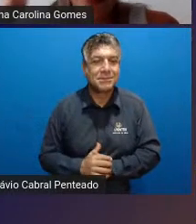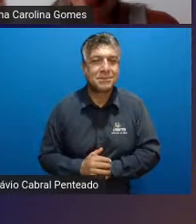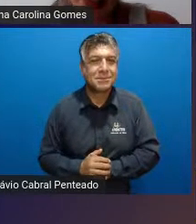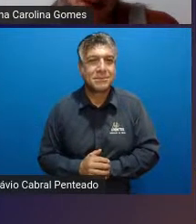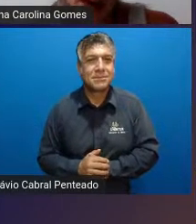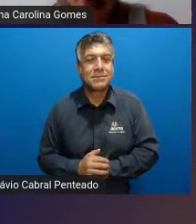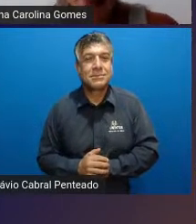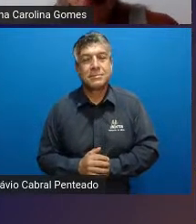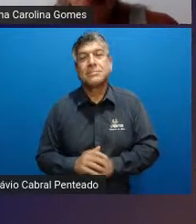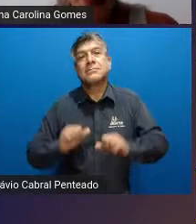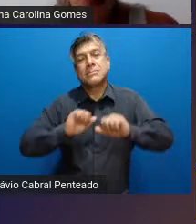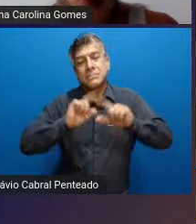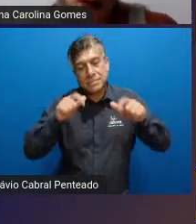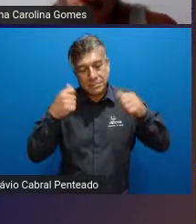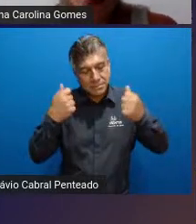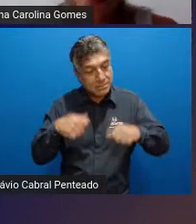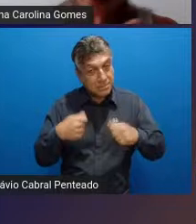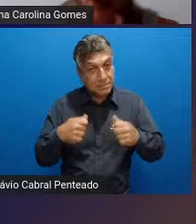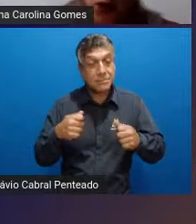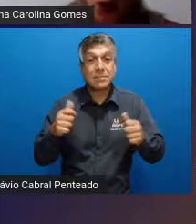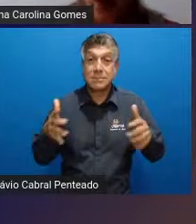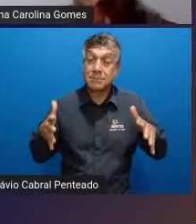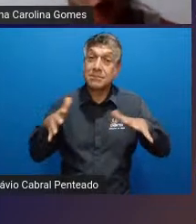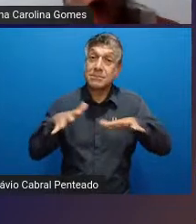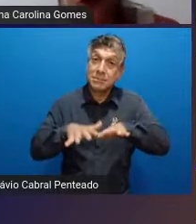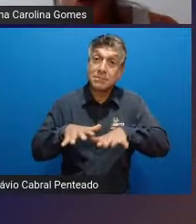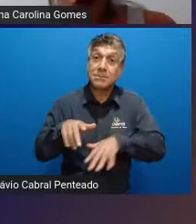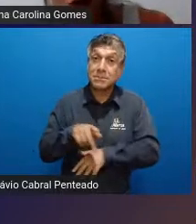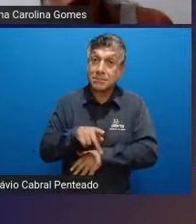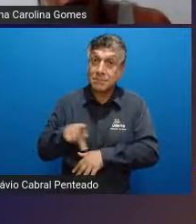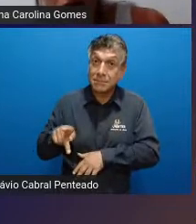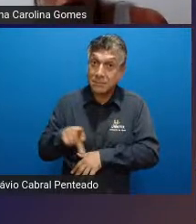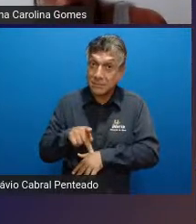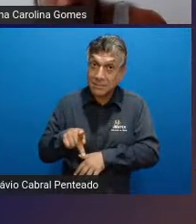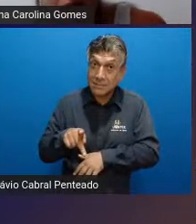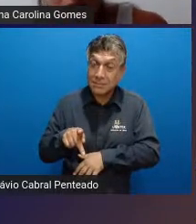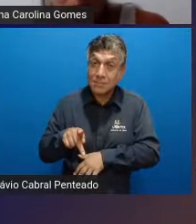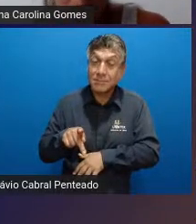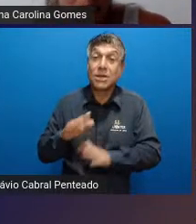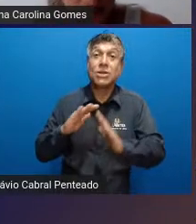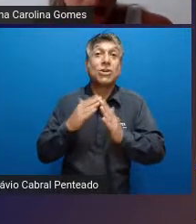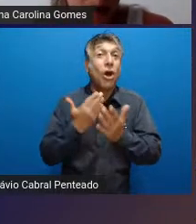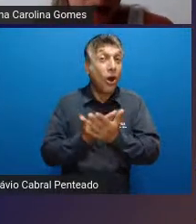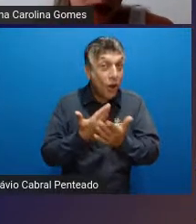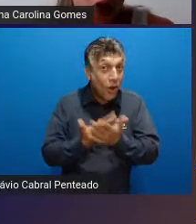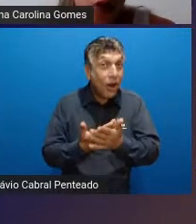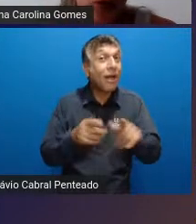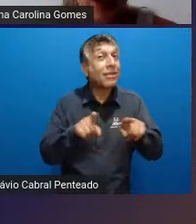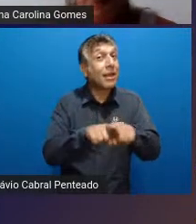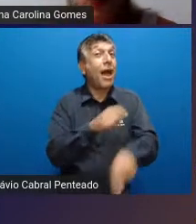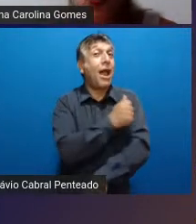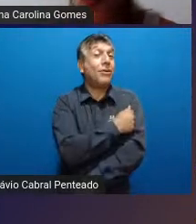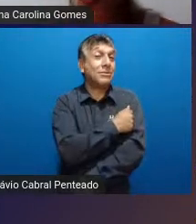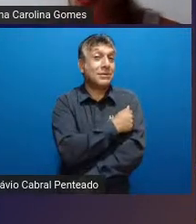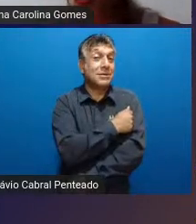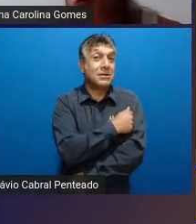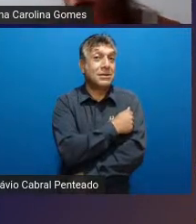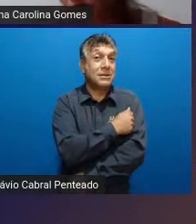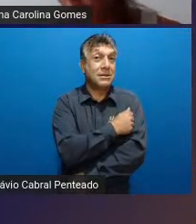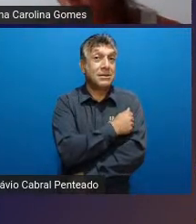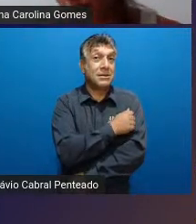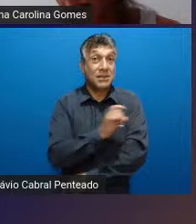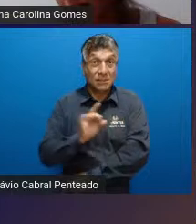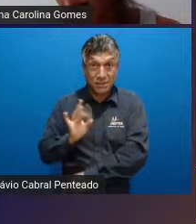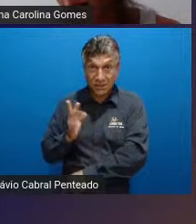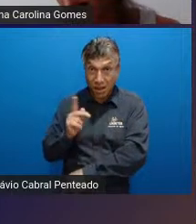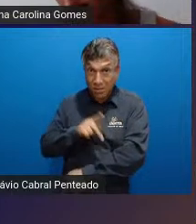claro que tem que ter também ali uma inclusão de professor de escola e de aluno né isso também é bem bem importante não tem que vir só e somente